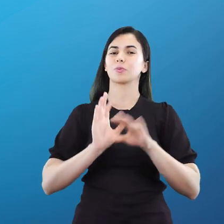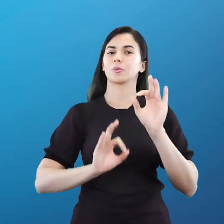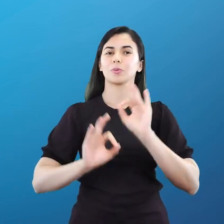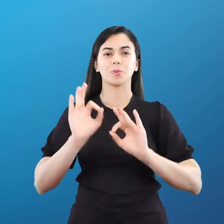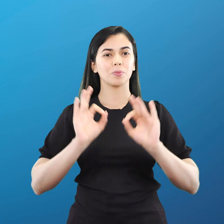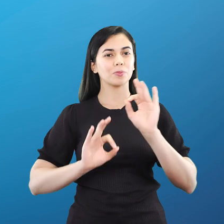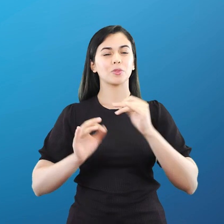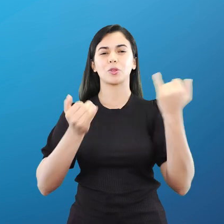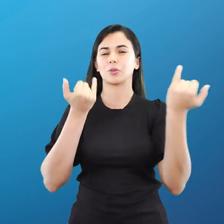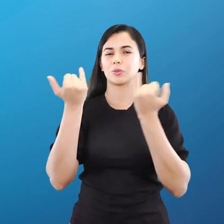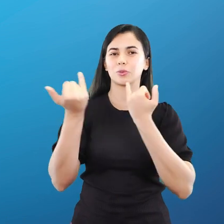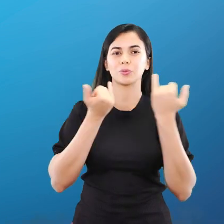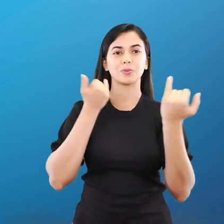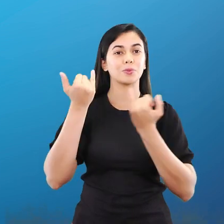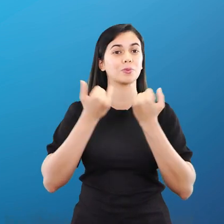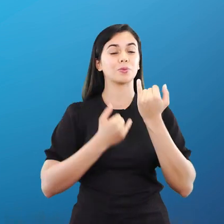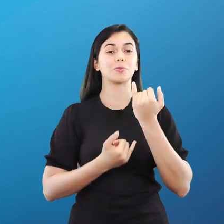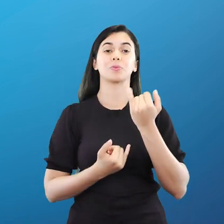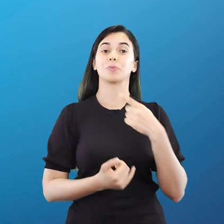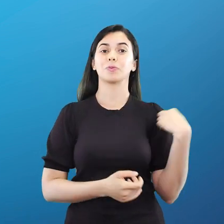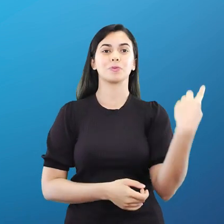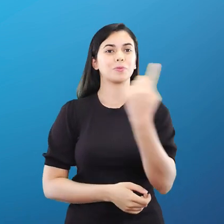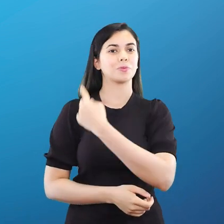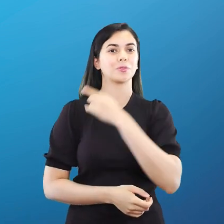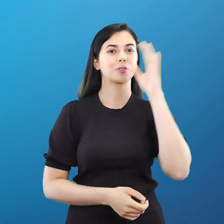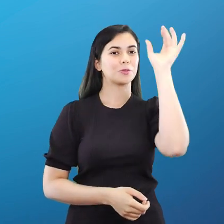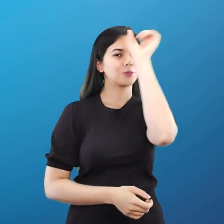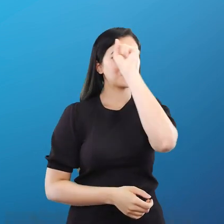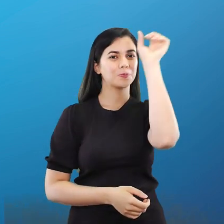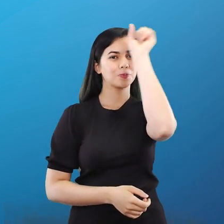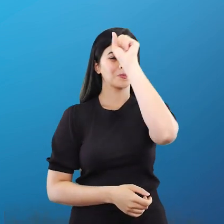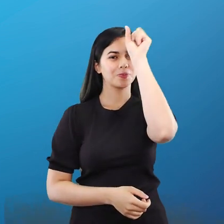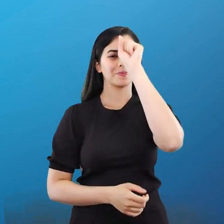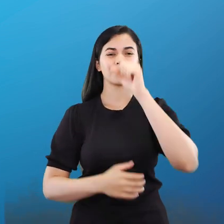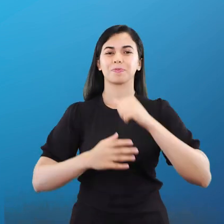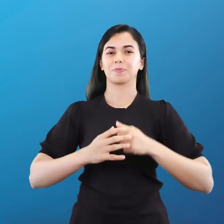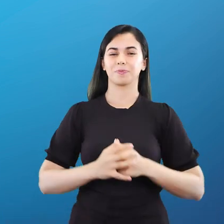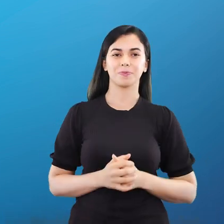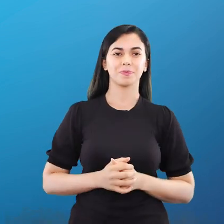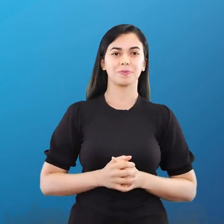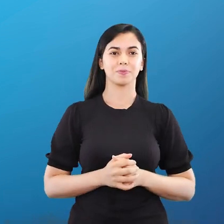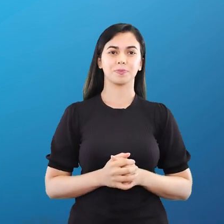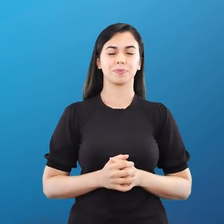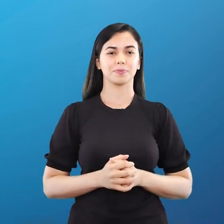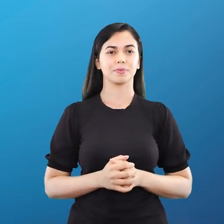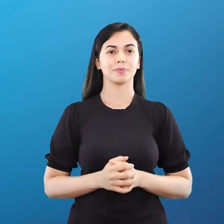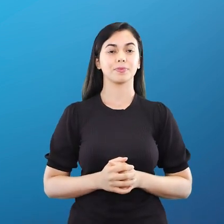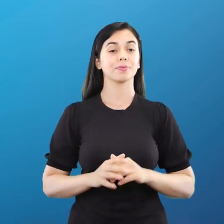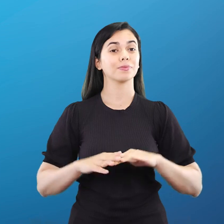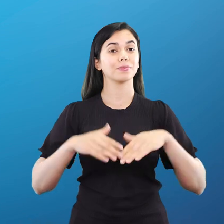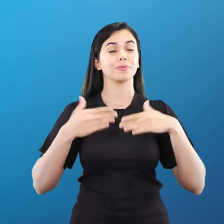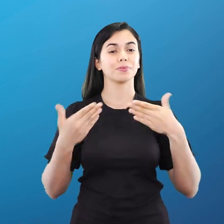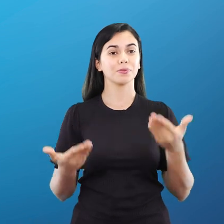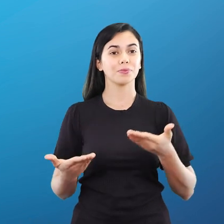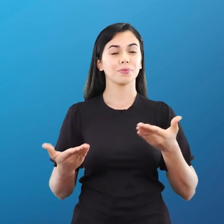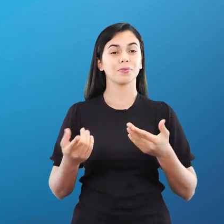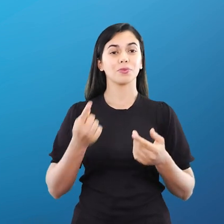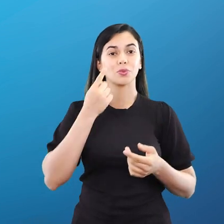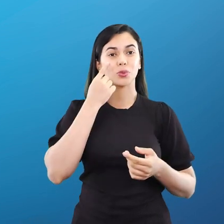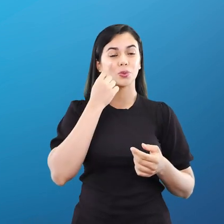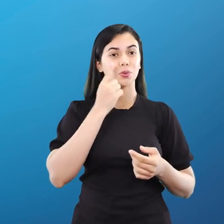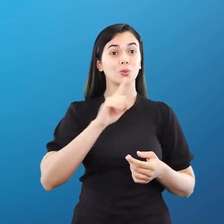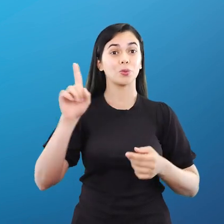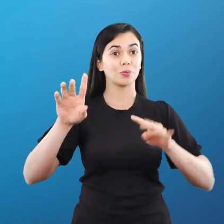informações, para a gente ficar ferinha nessas informações. Então, aqui do meu ladinho,